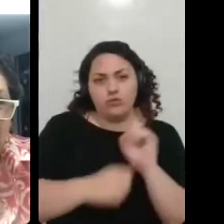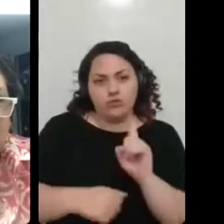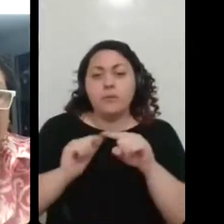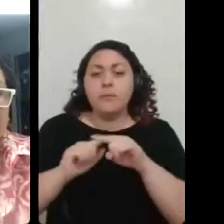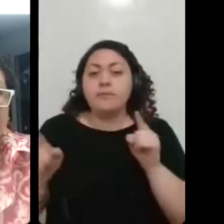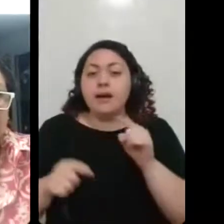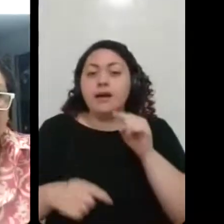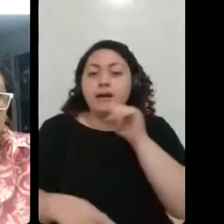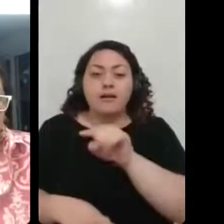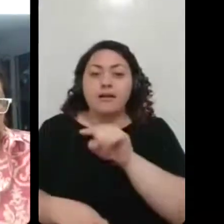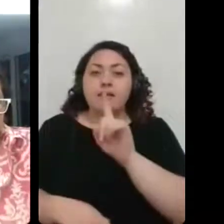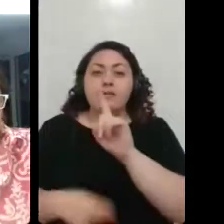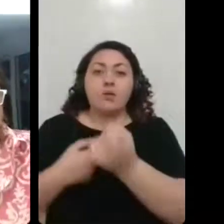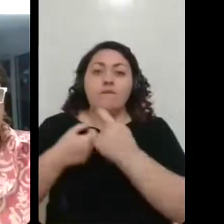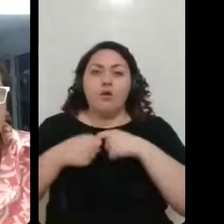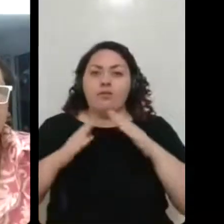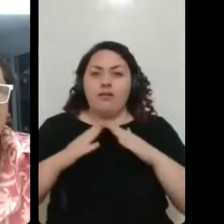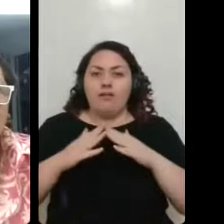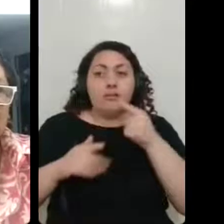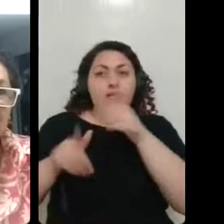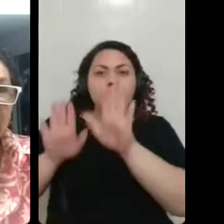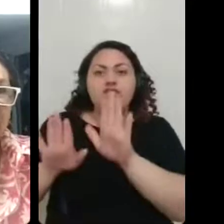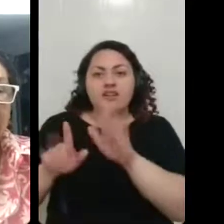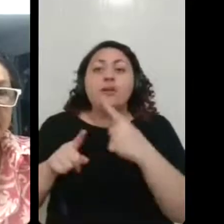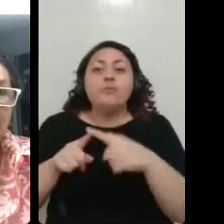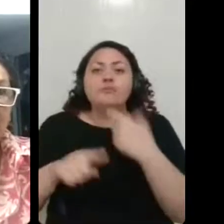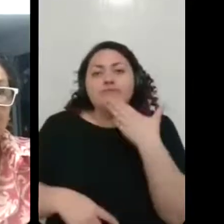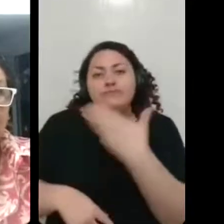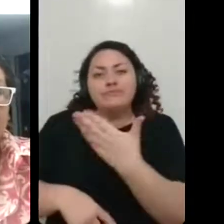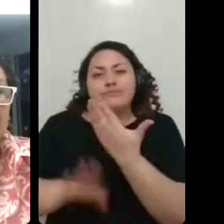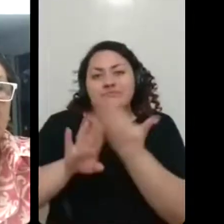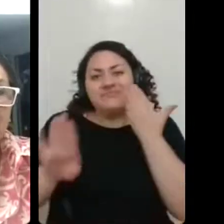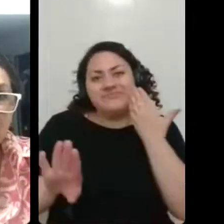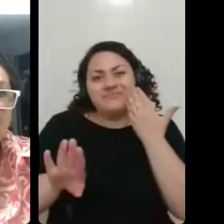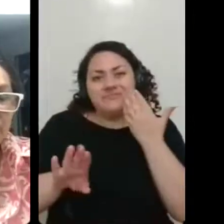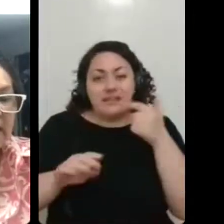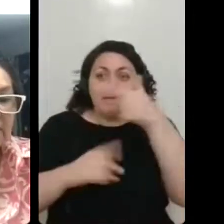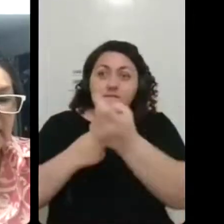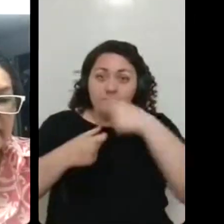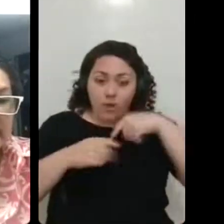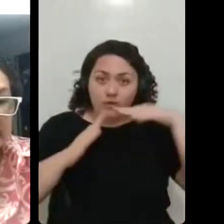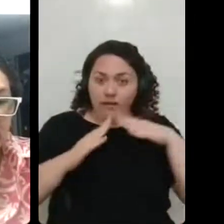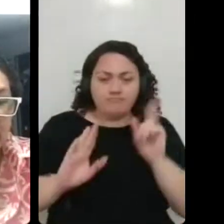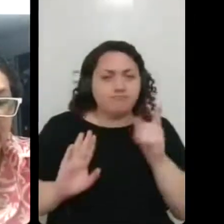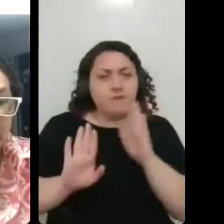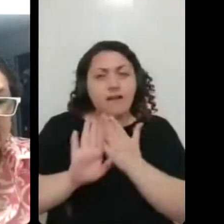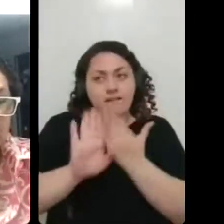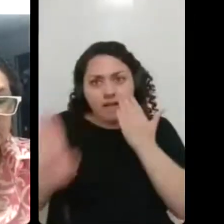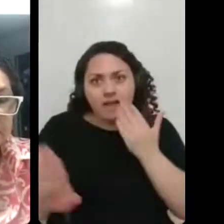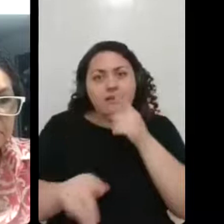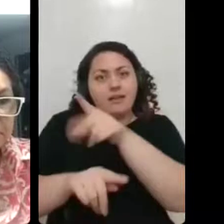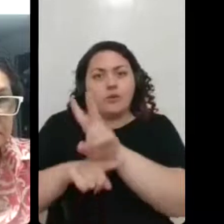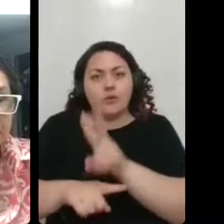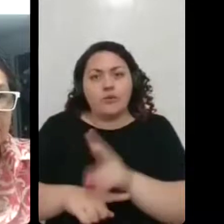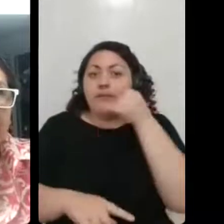voltou pra casa nesse tempo, né? A gente pediu que ele ficasse fora de casa por cuidado a ele, assim, por precaução.